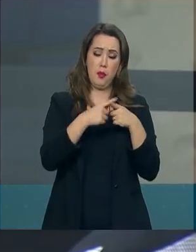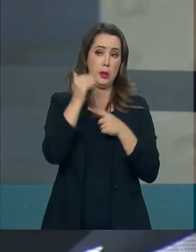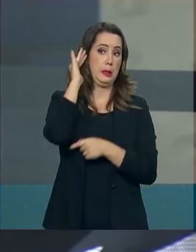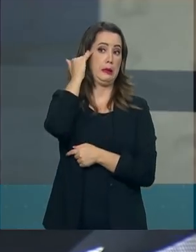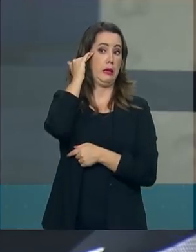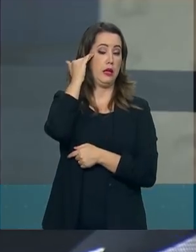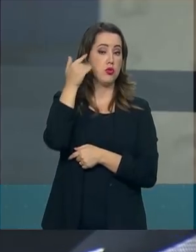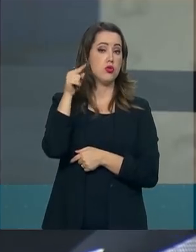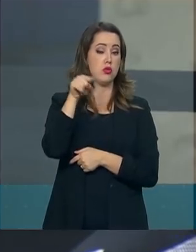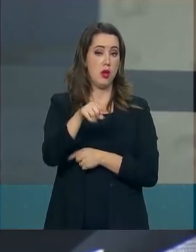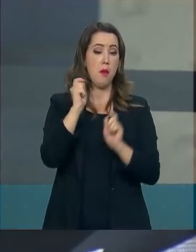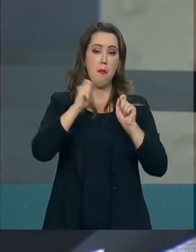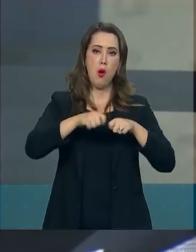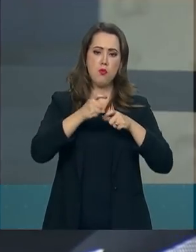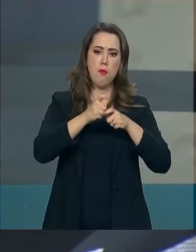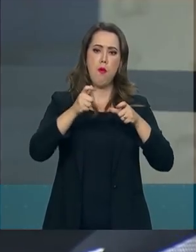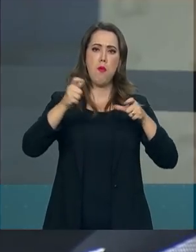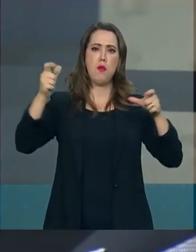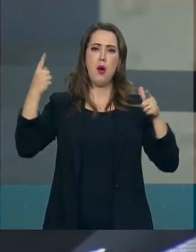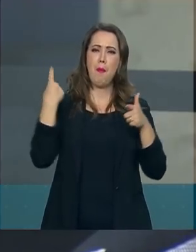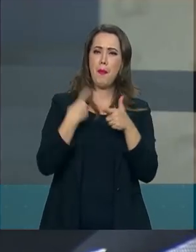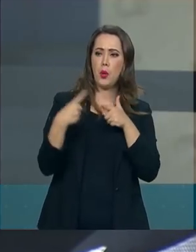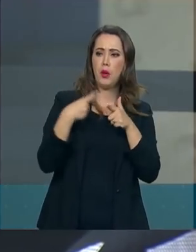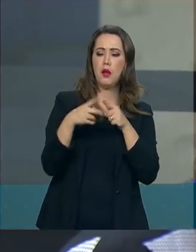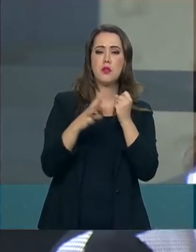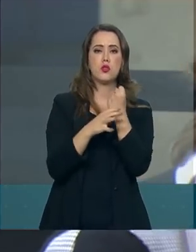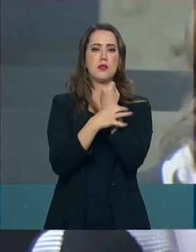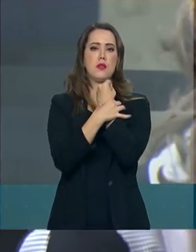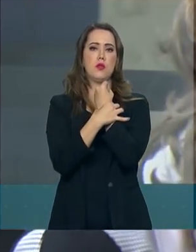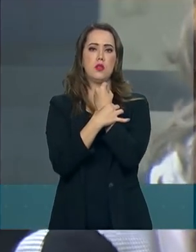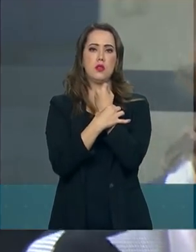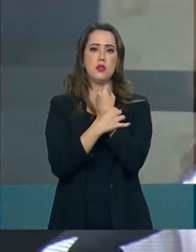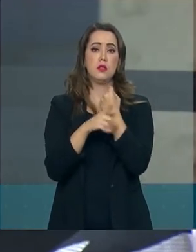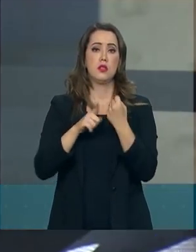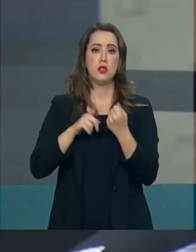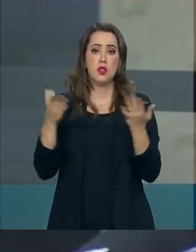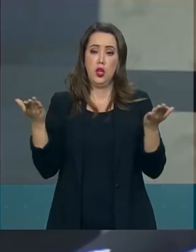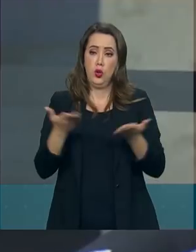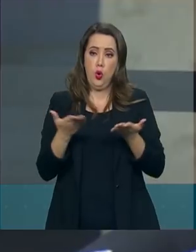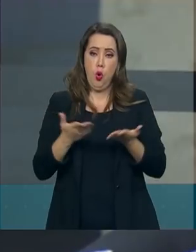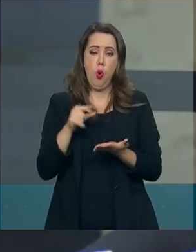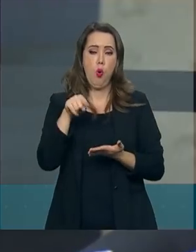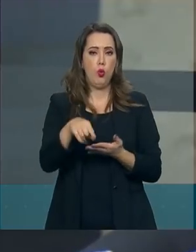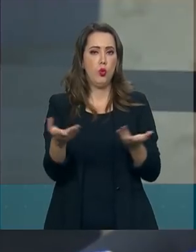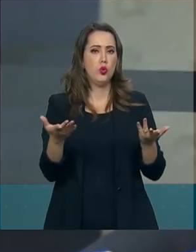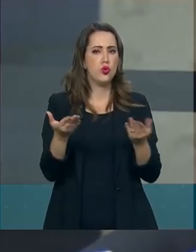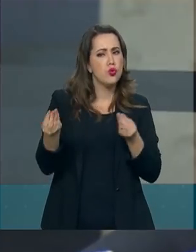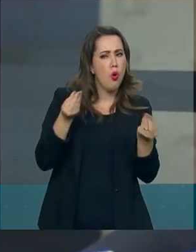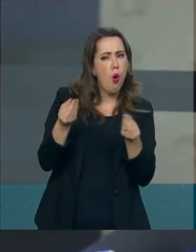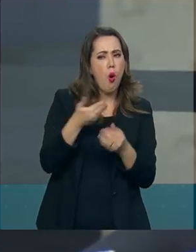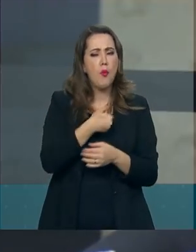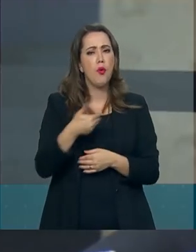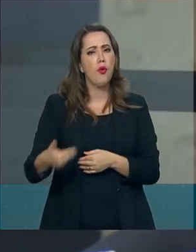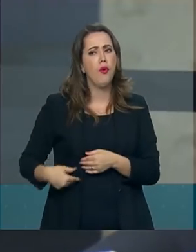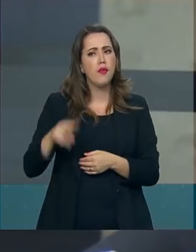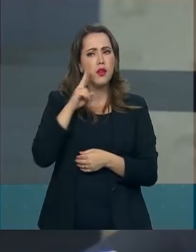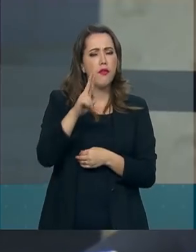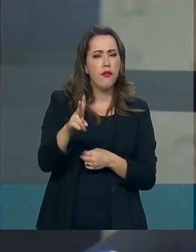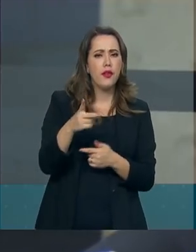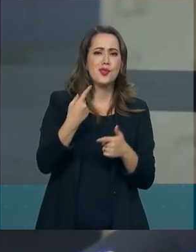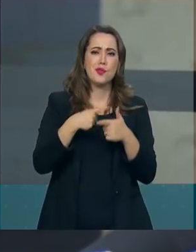que ele pode ampliar problemas de segurança pública que a gente tem hoje. O governo pretende reagir a isso? Como é que o governo